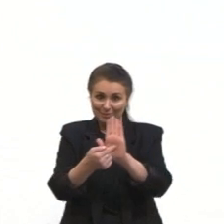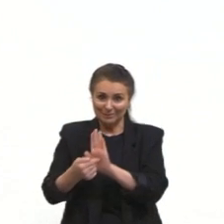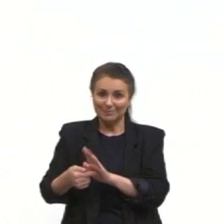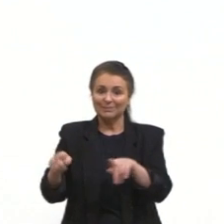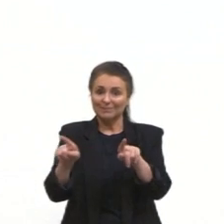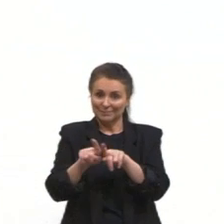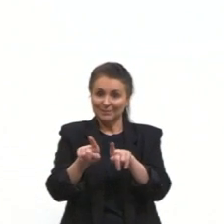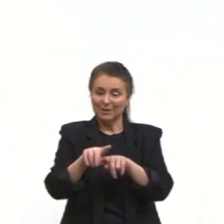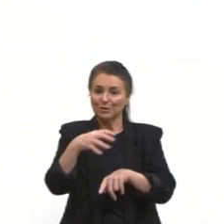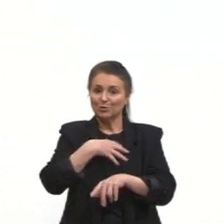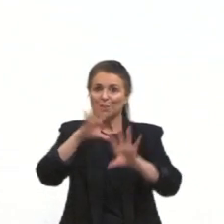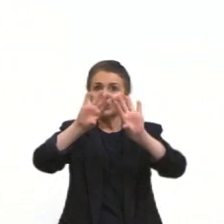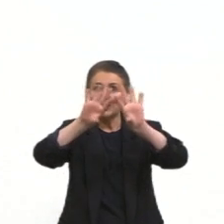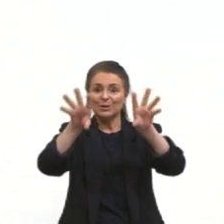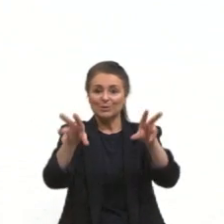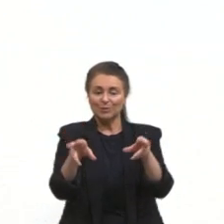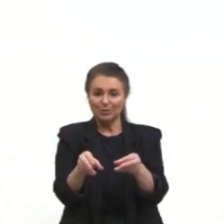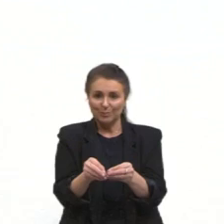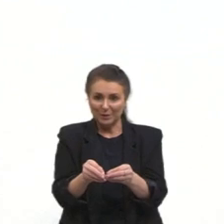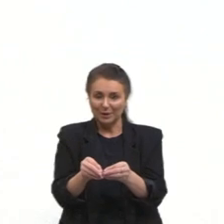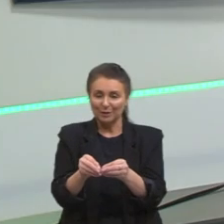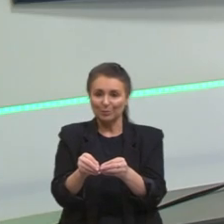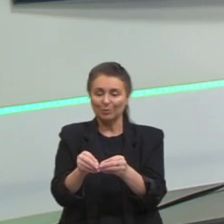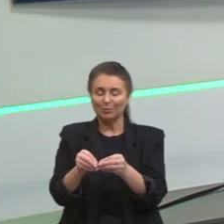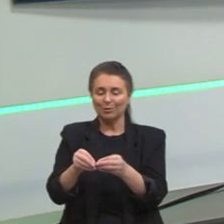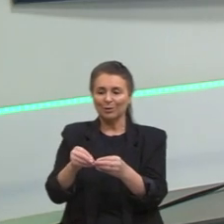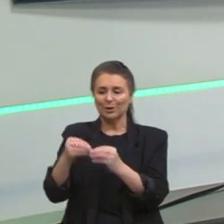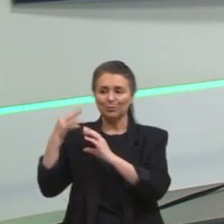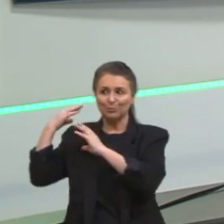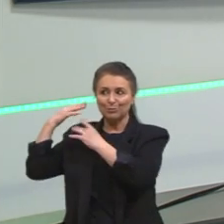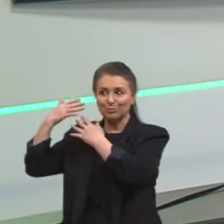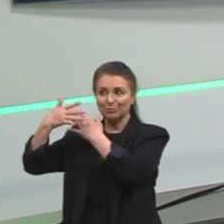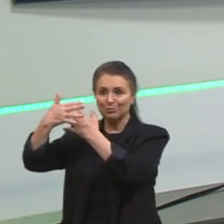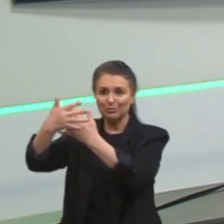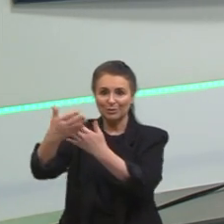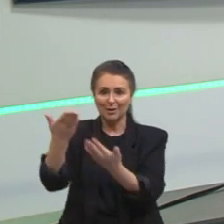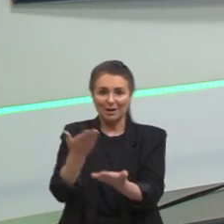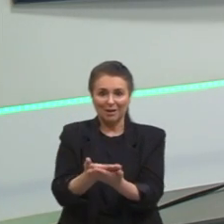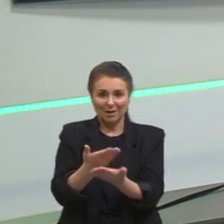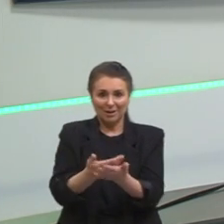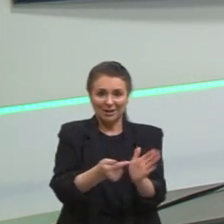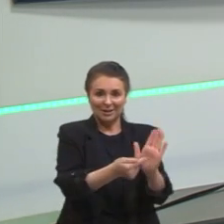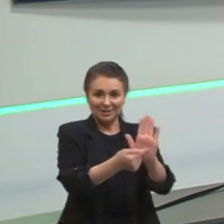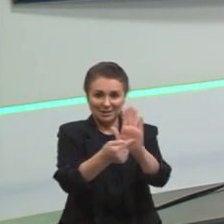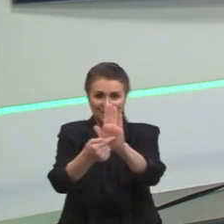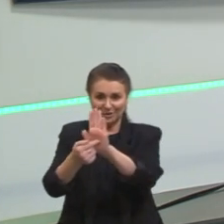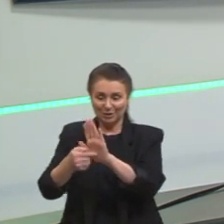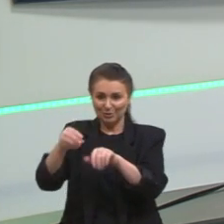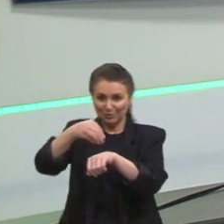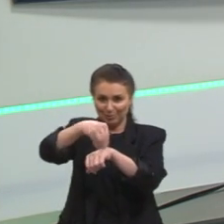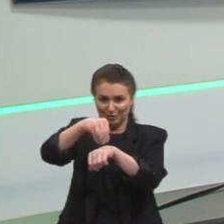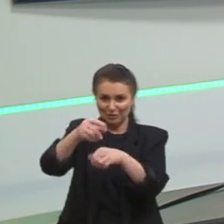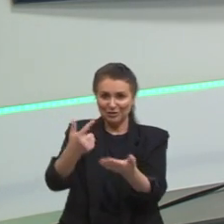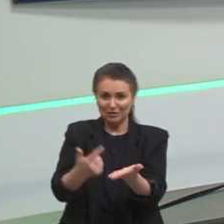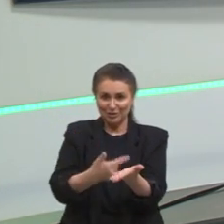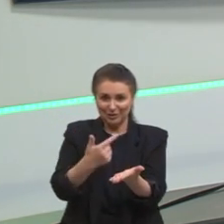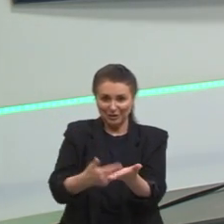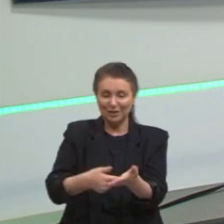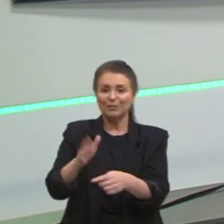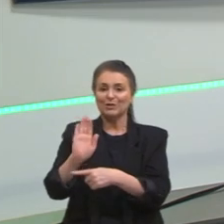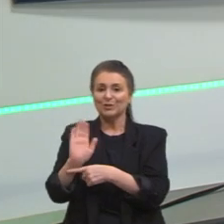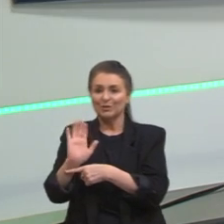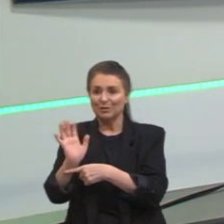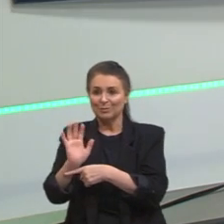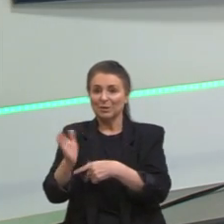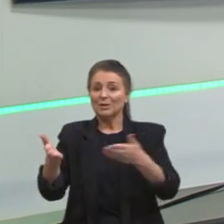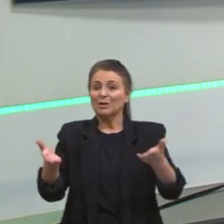vocês de maneira resumida. ao longo de todas as nossas aulas, eu encerrava a aula te deixando uma dica de livro, uma dica de um filme,